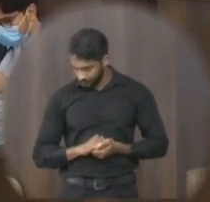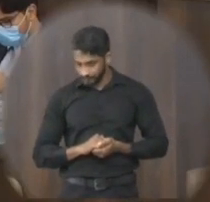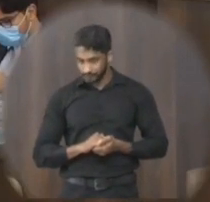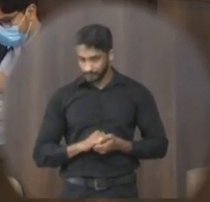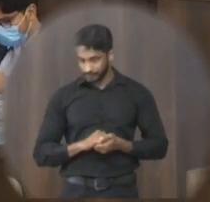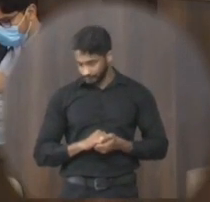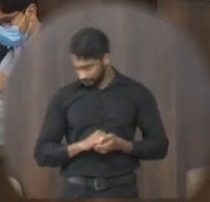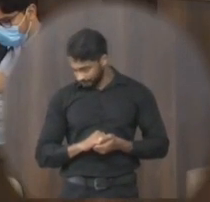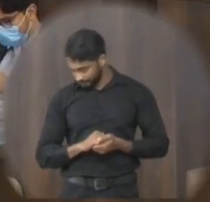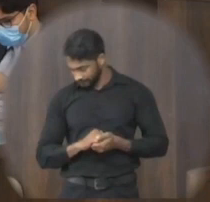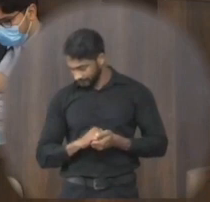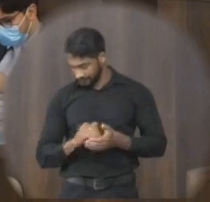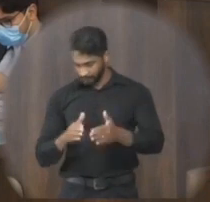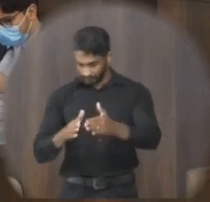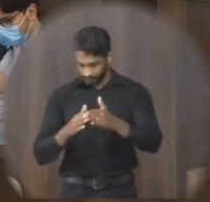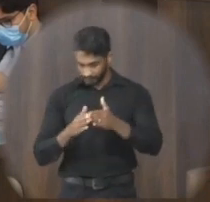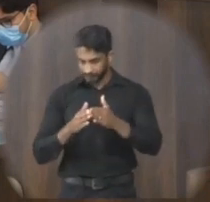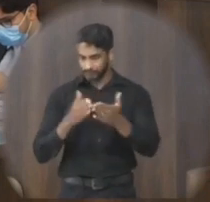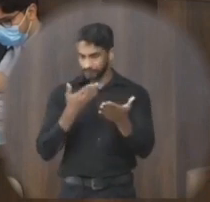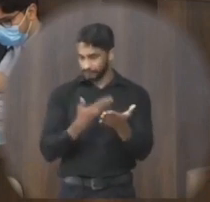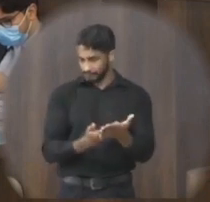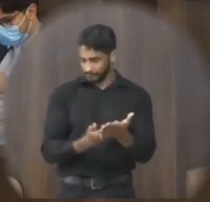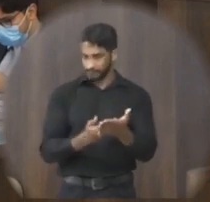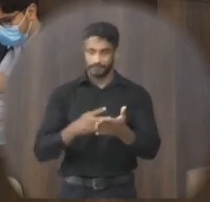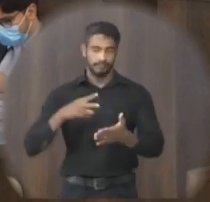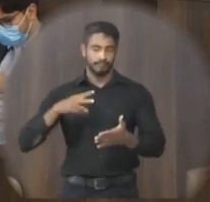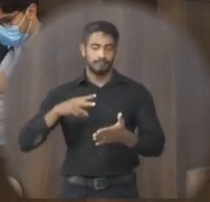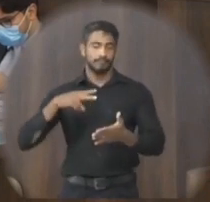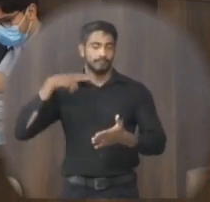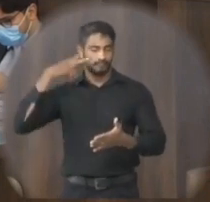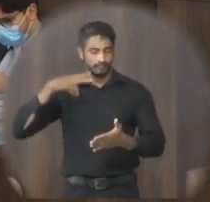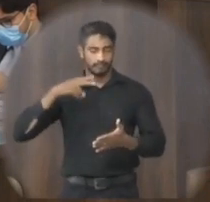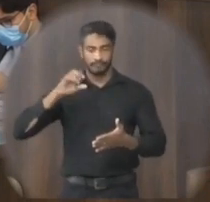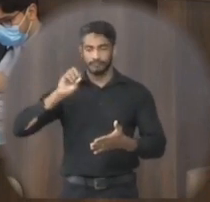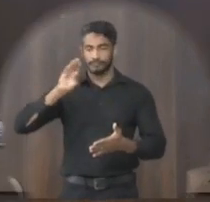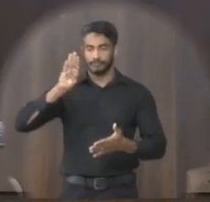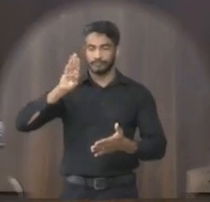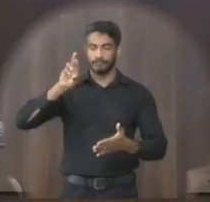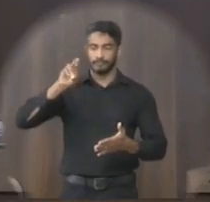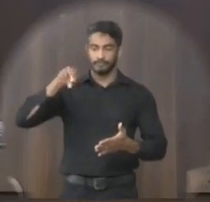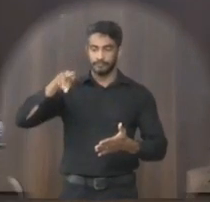requerimento 272 de autoria do vereador Bruno Henrique Oliveira Mendes